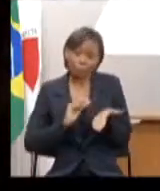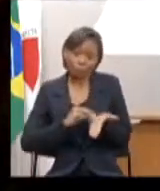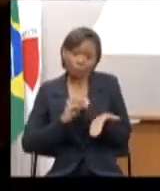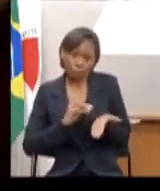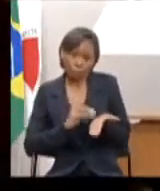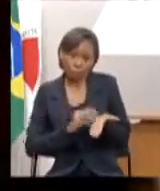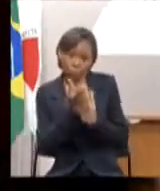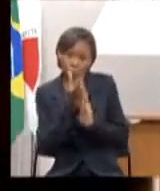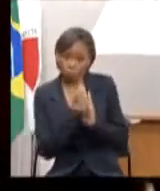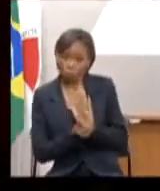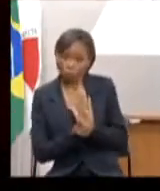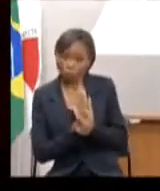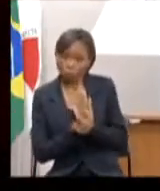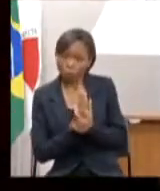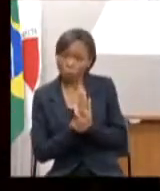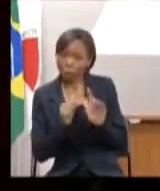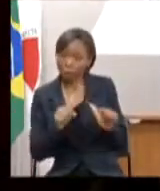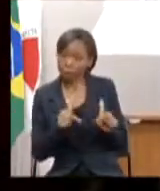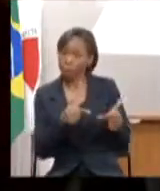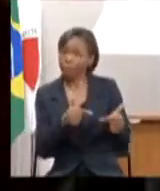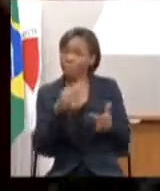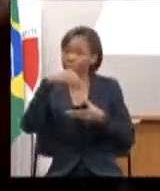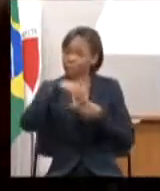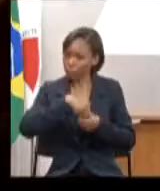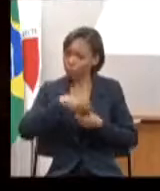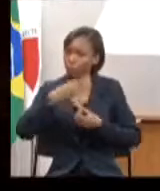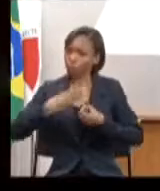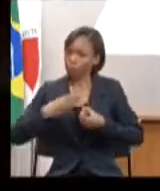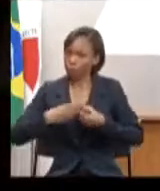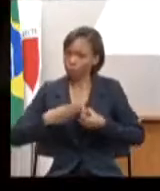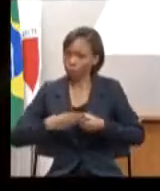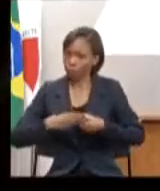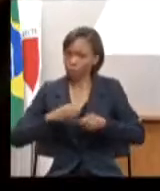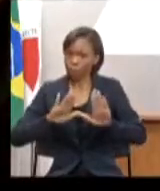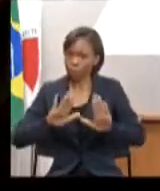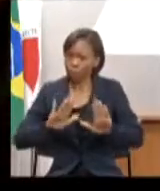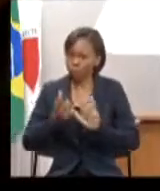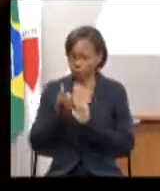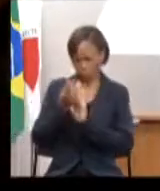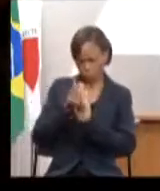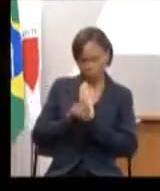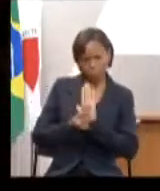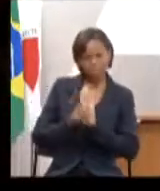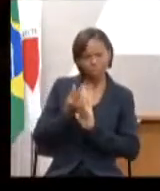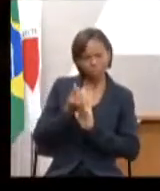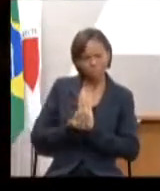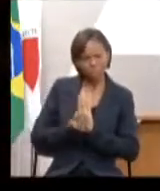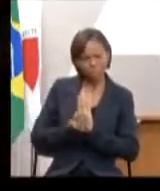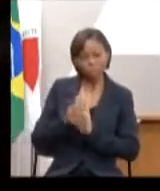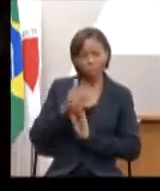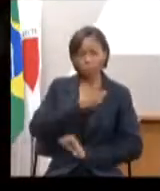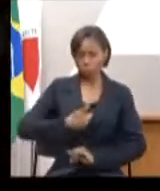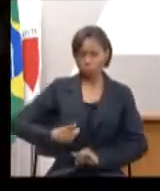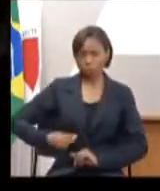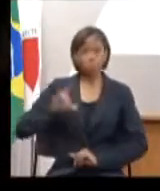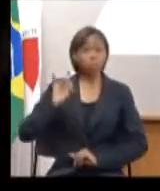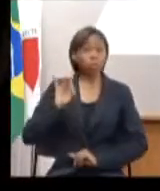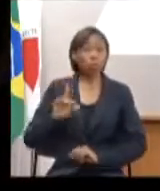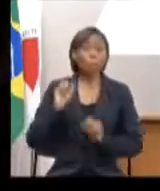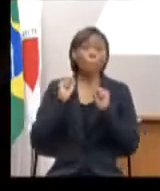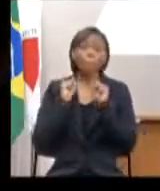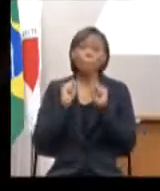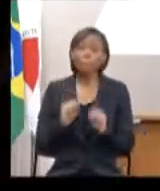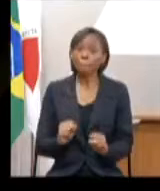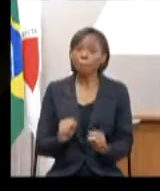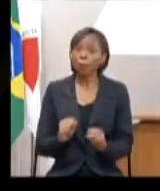foi votada no seu princípio, mas a execução, o orçamento, o governo só pode executar o que está no